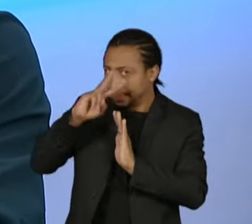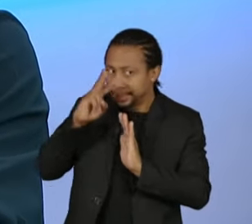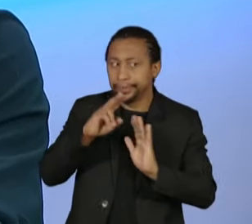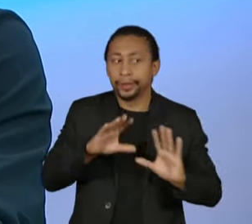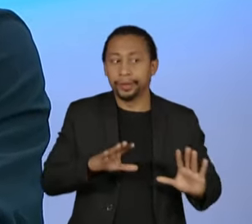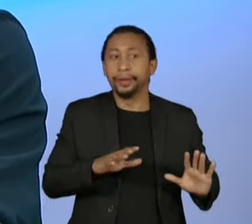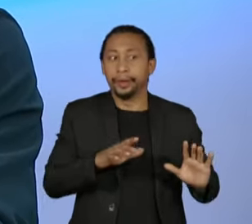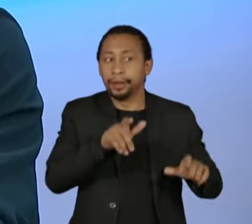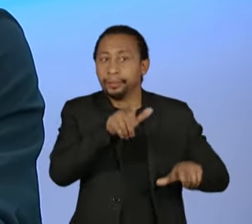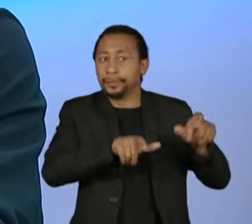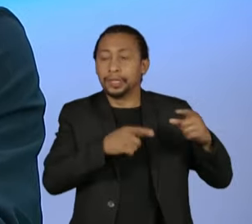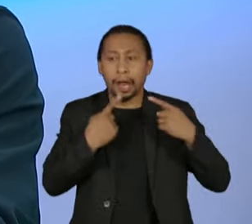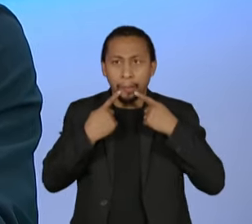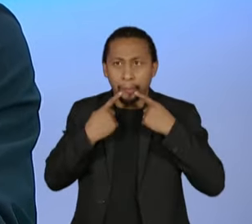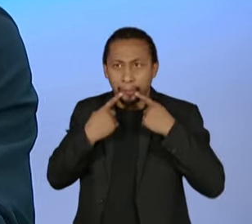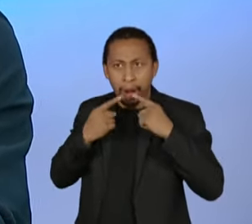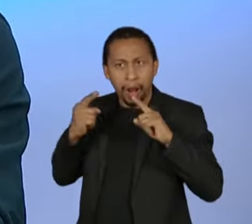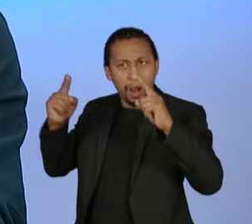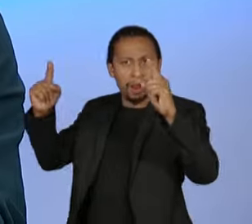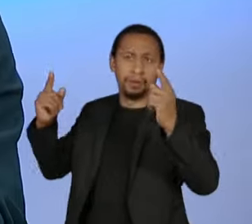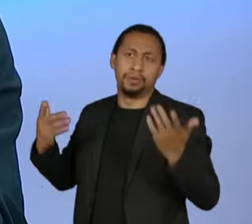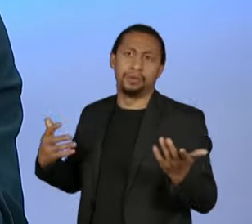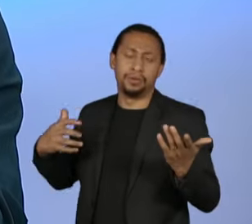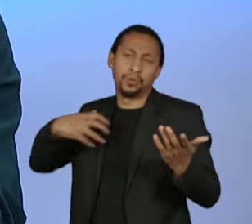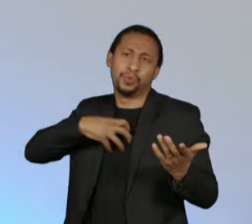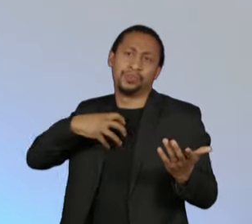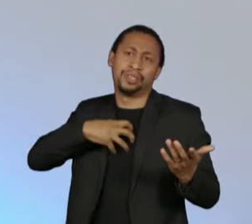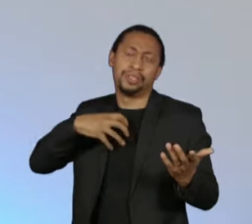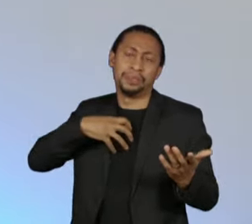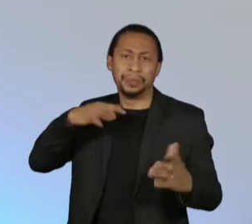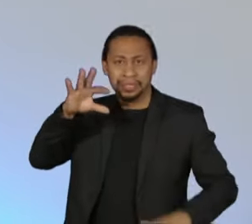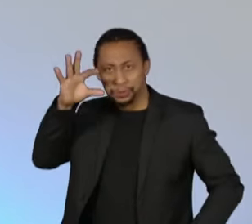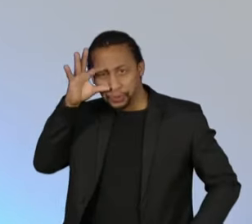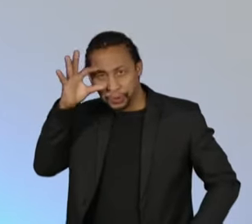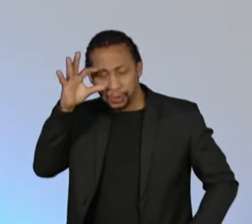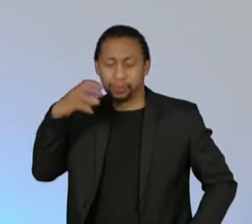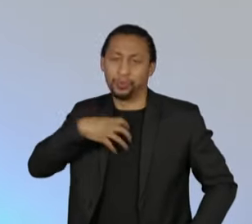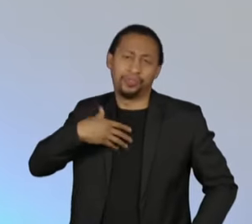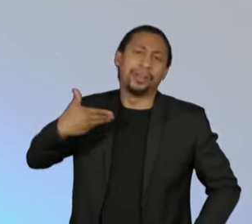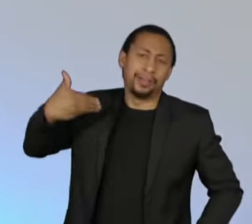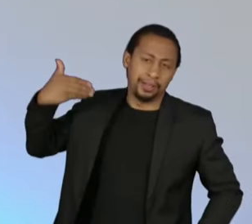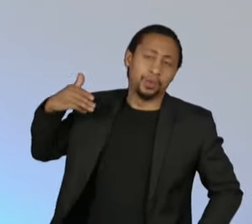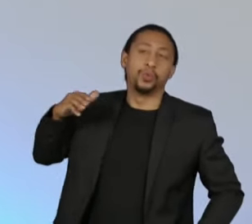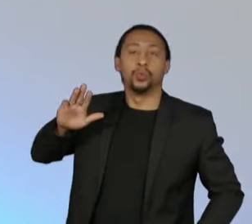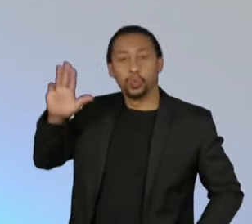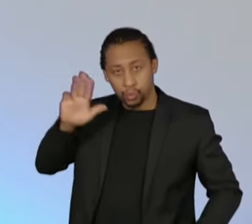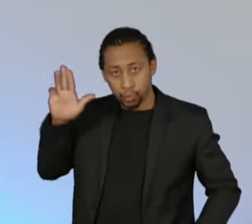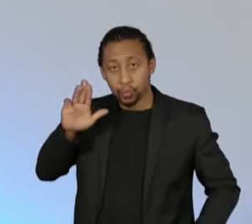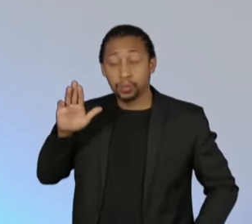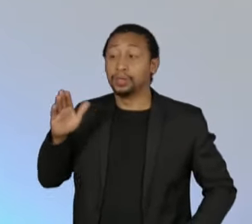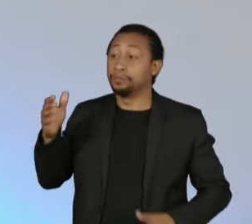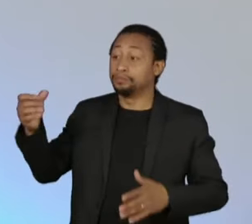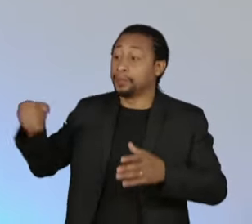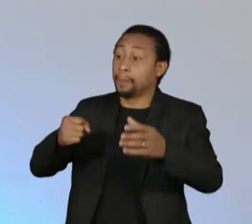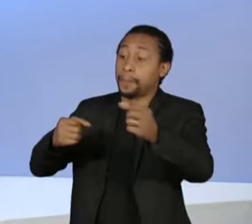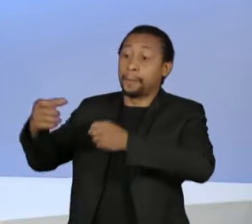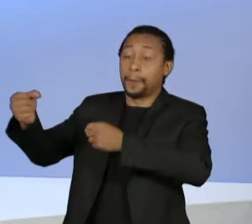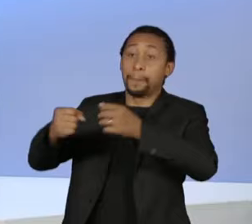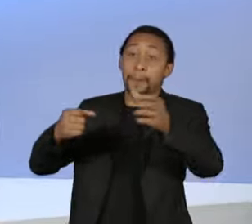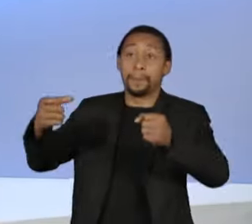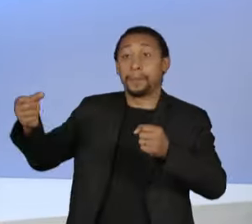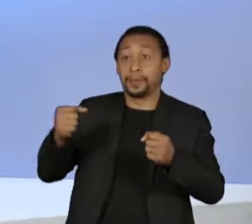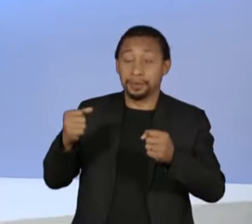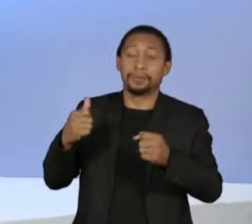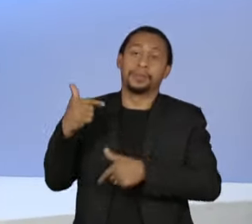modelo usado na gestão Lula e Dilma que entregava ministérios para partidos da base aliada de porteira fechada. Ou seja, um